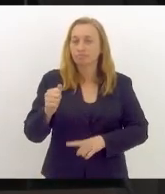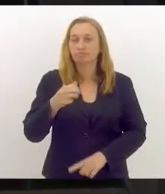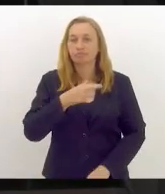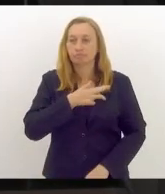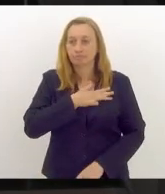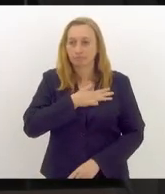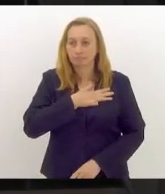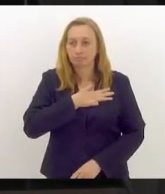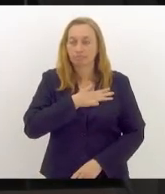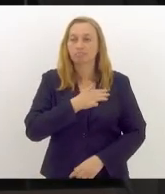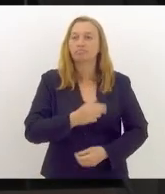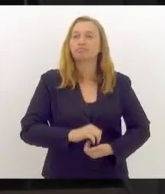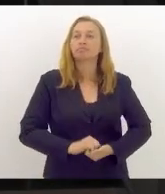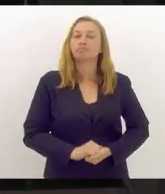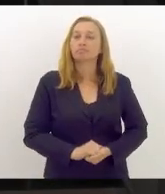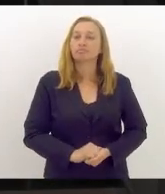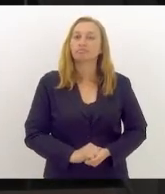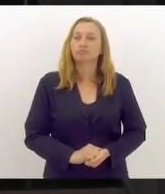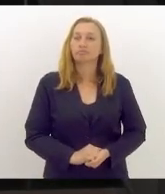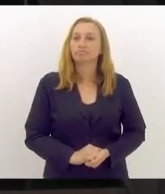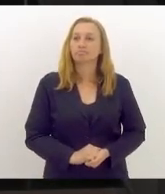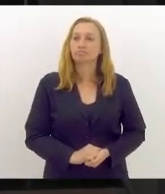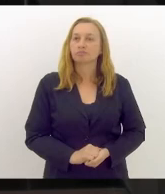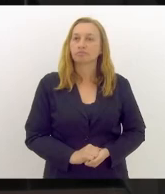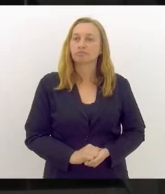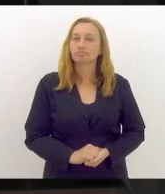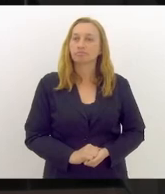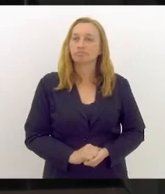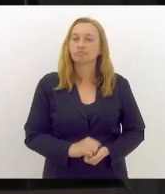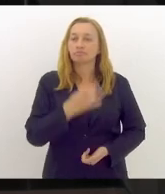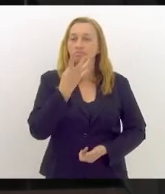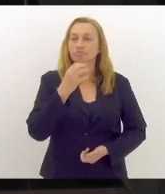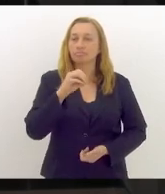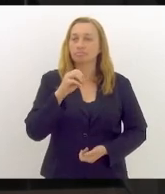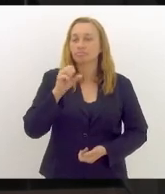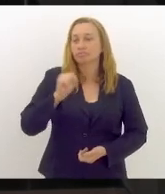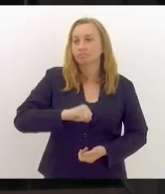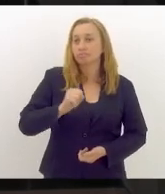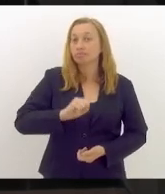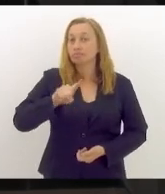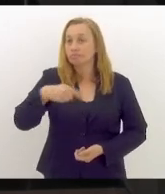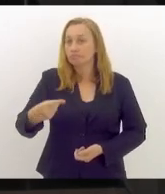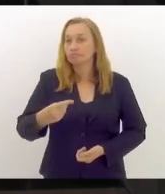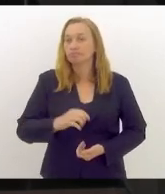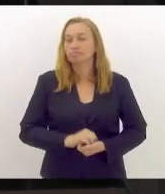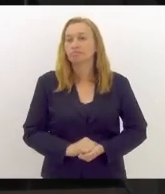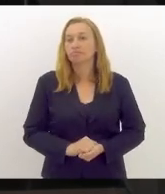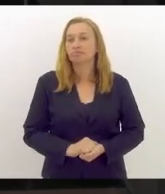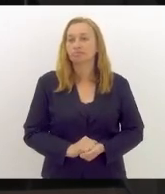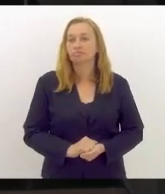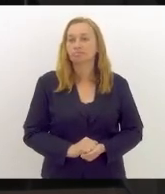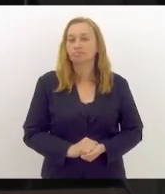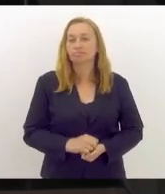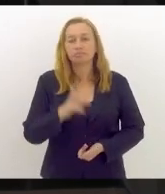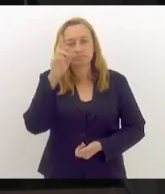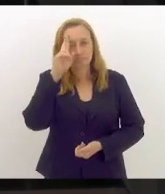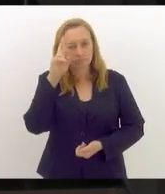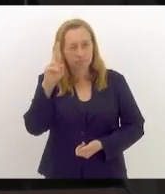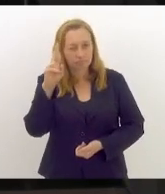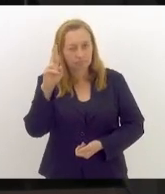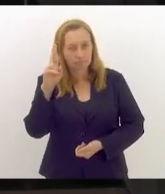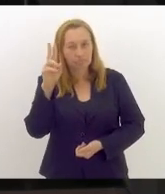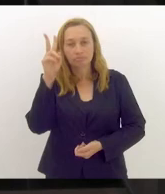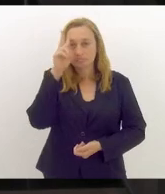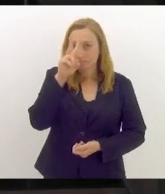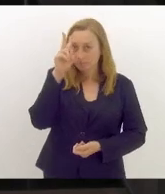Inácio Lula da Silva. 40 minutos. Se o senhor há de lembrar, e o